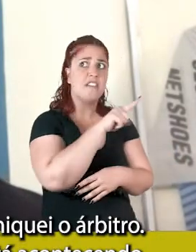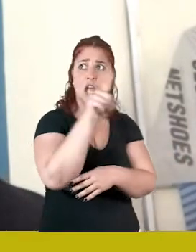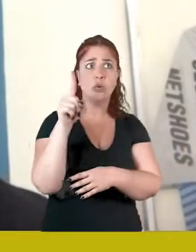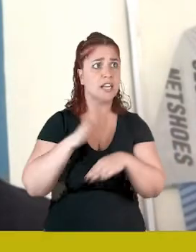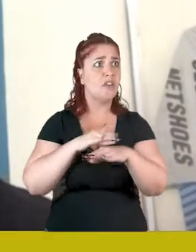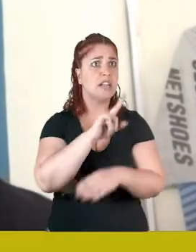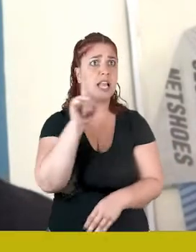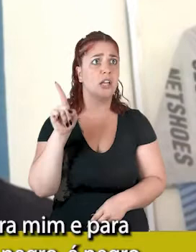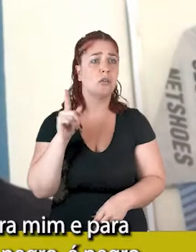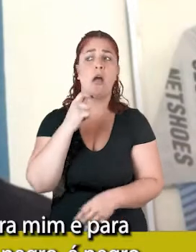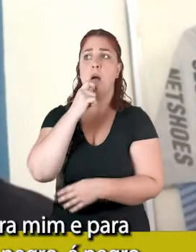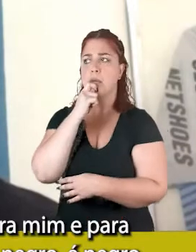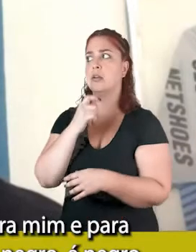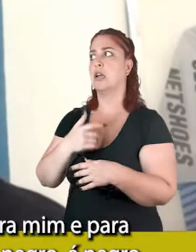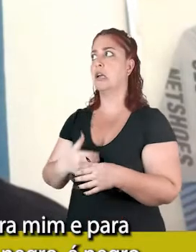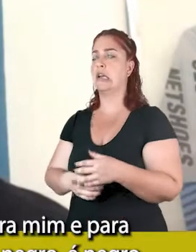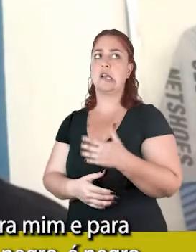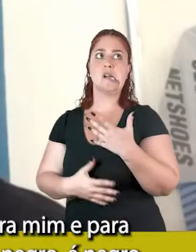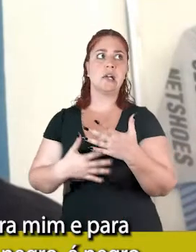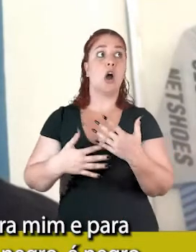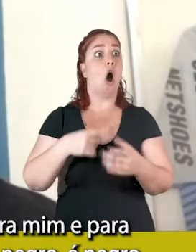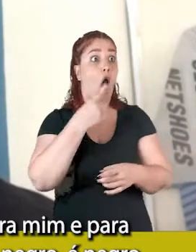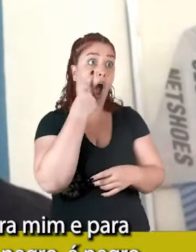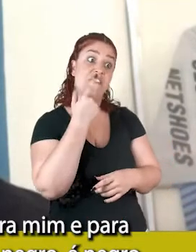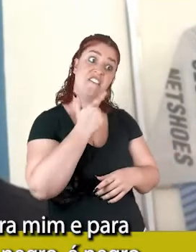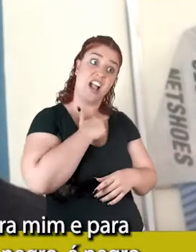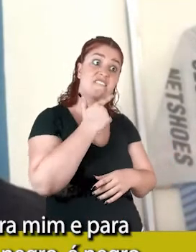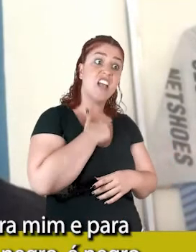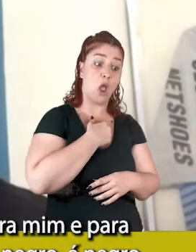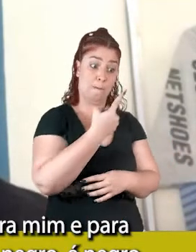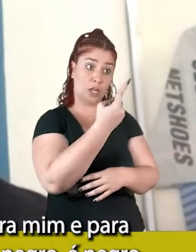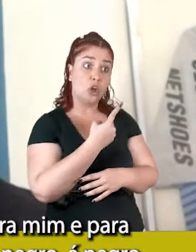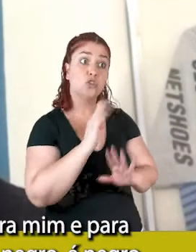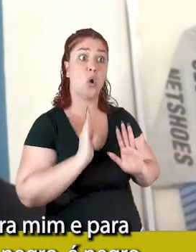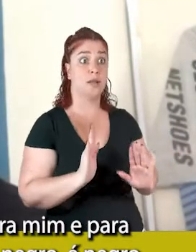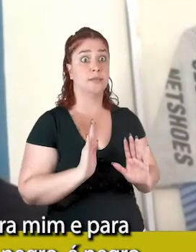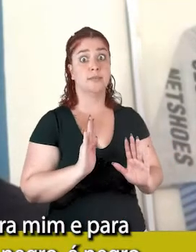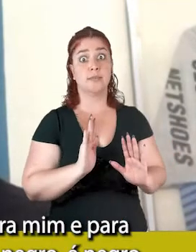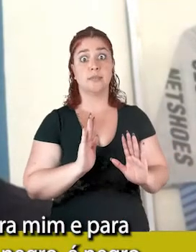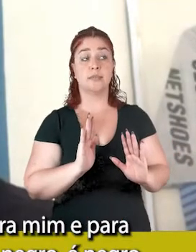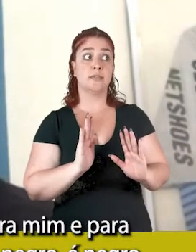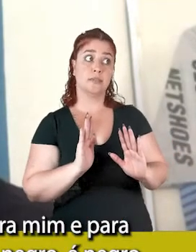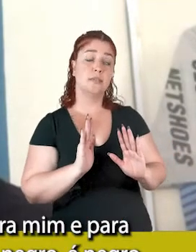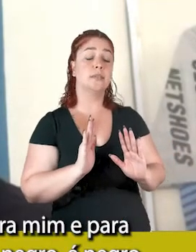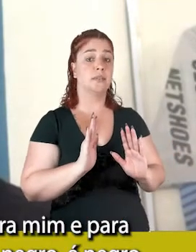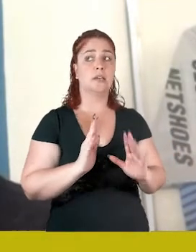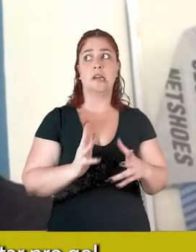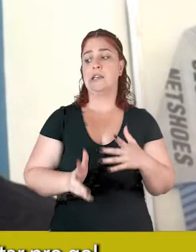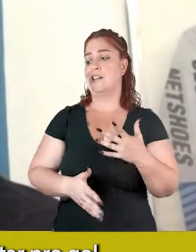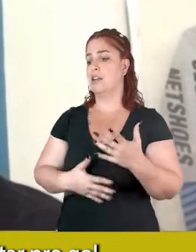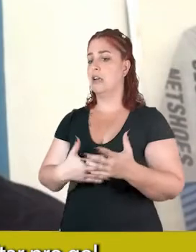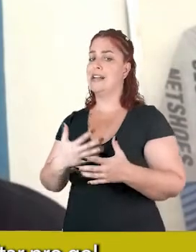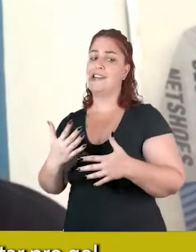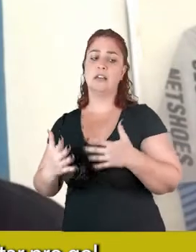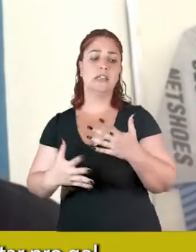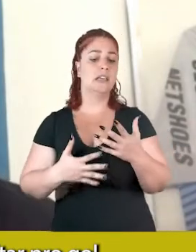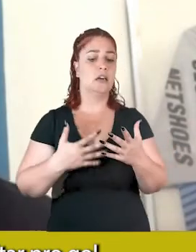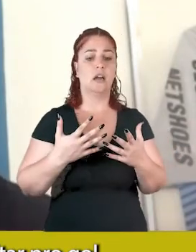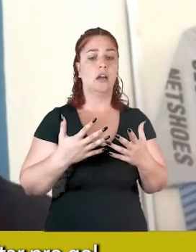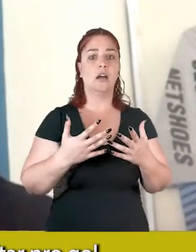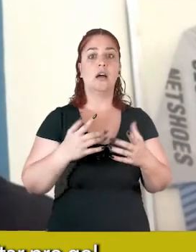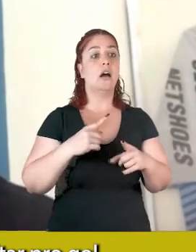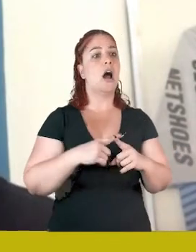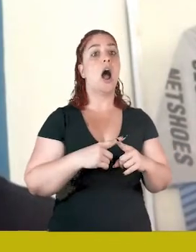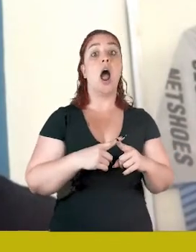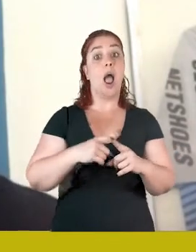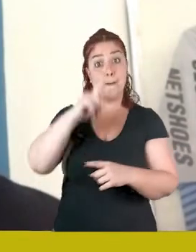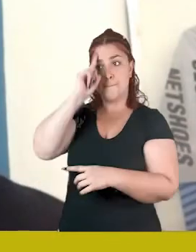acontecendo? o cara vai ficar muito feio pra mim, pra você, o árbitro não era mesmo, é mesmo, e aí ele me mandou